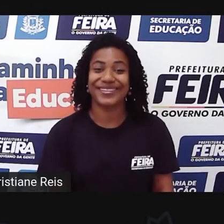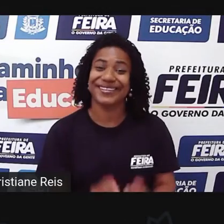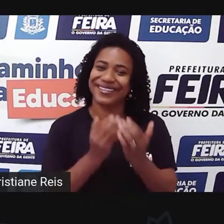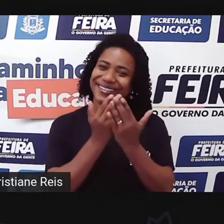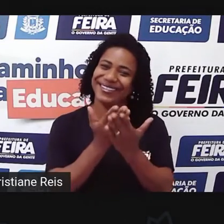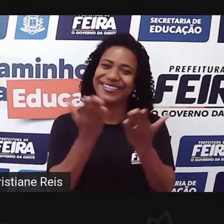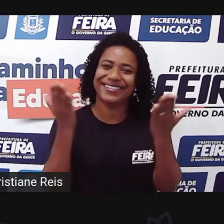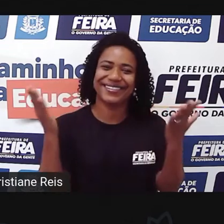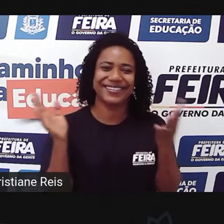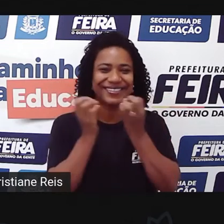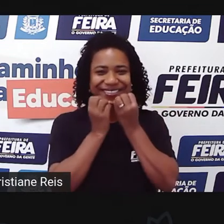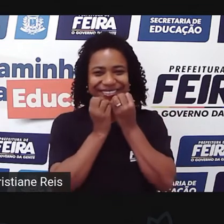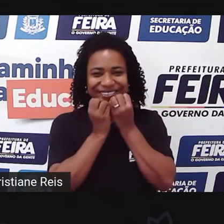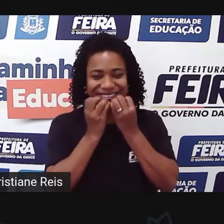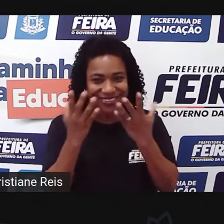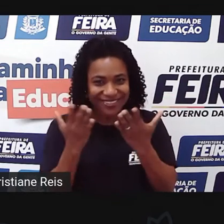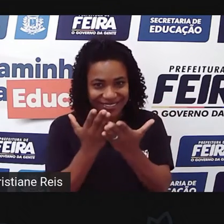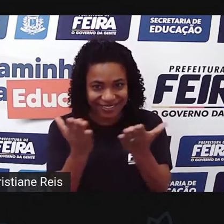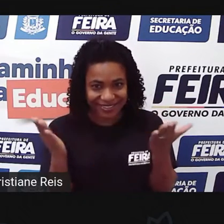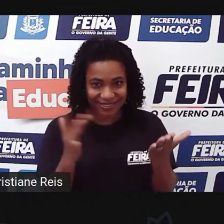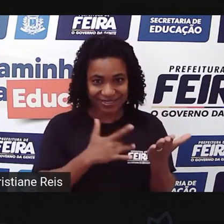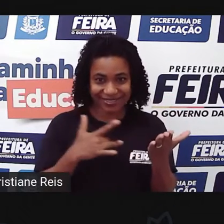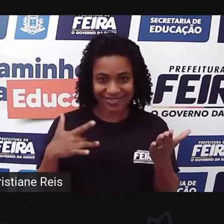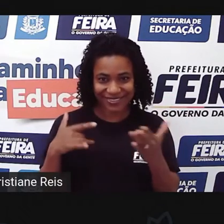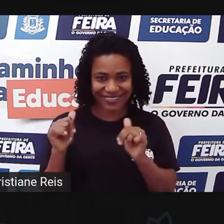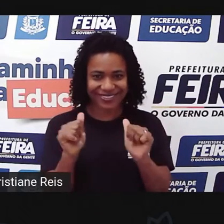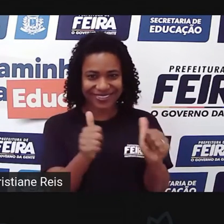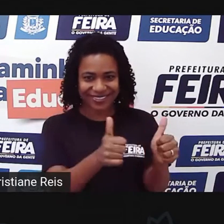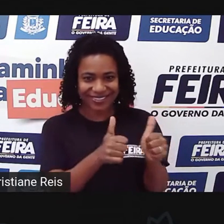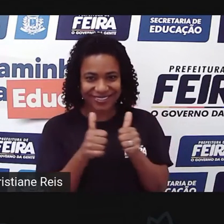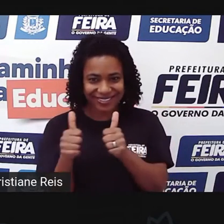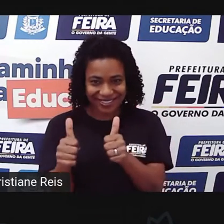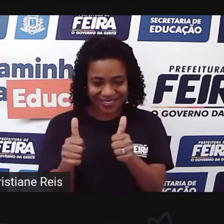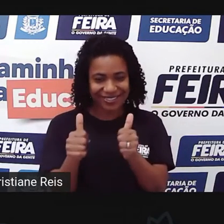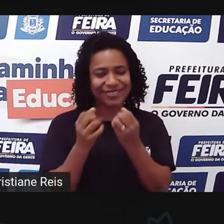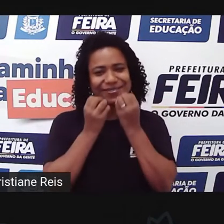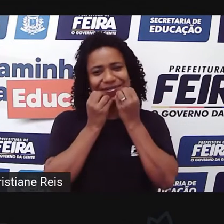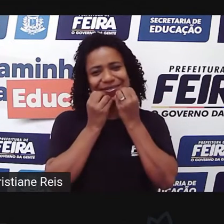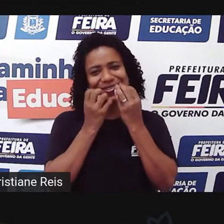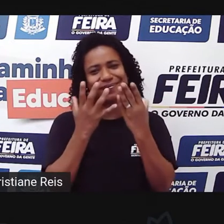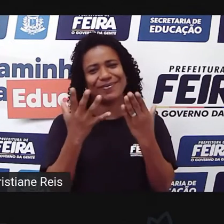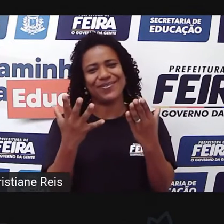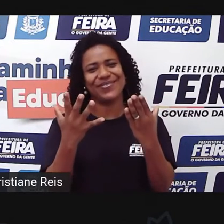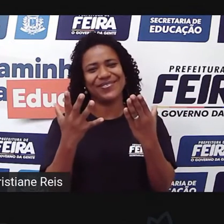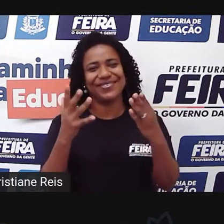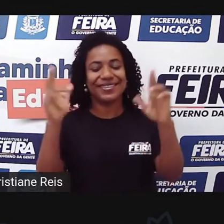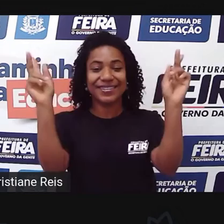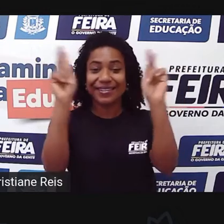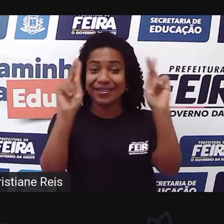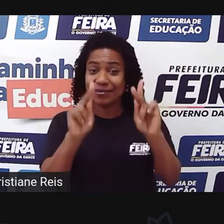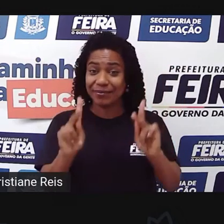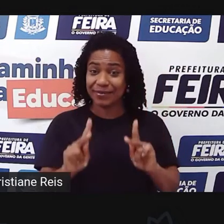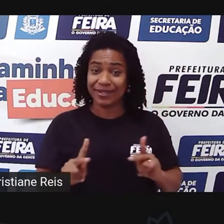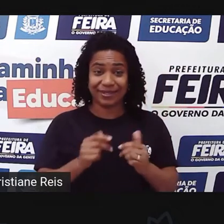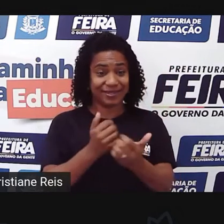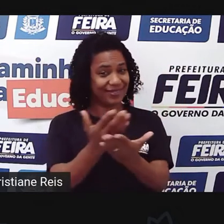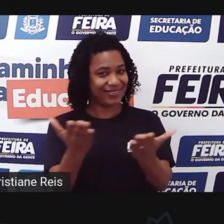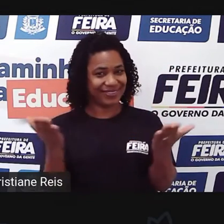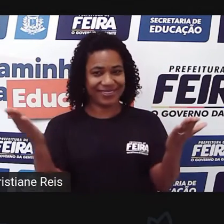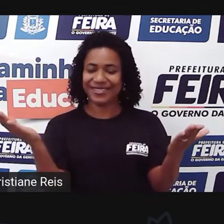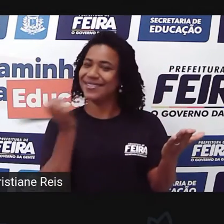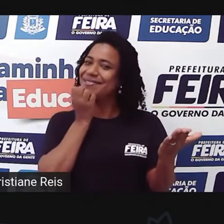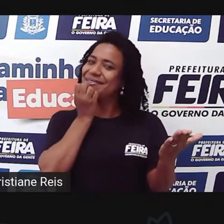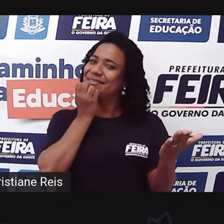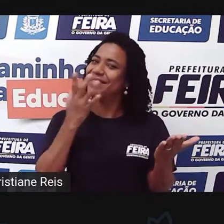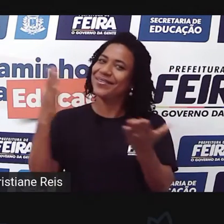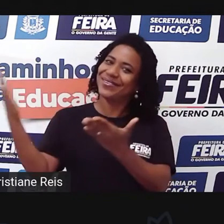Olá, amores, como é que vocês estão? Tudo certinho com vocês? Muita paz para todos. Sejam bem